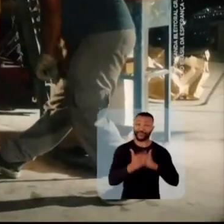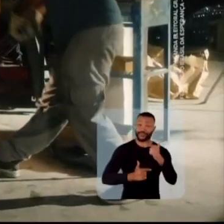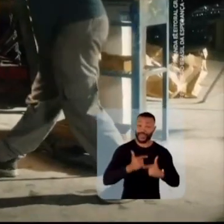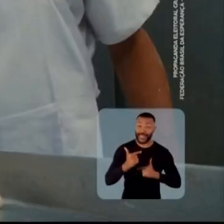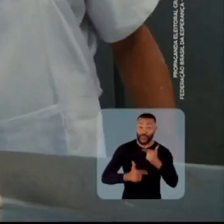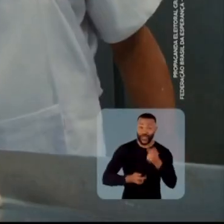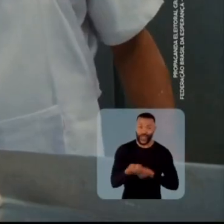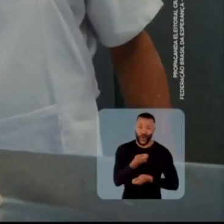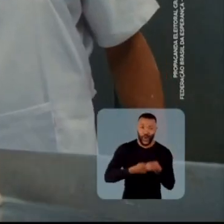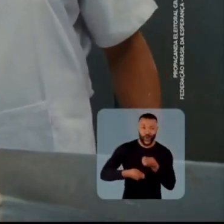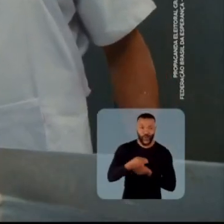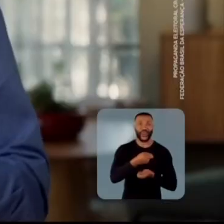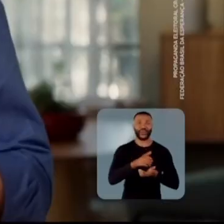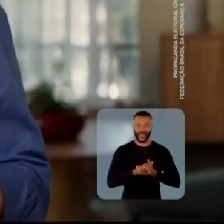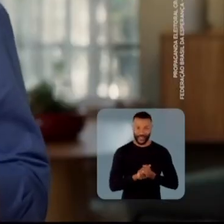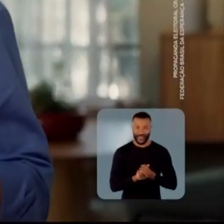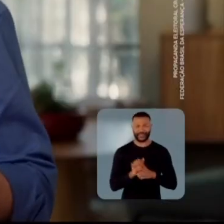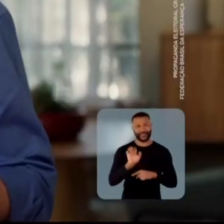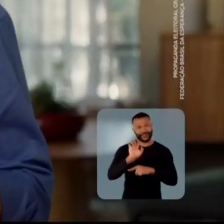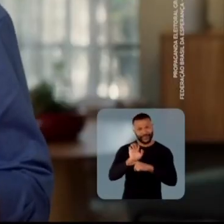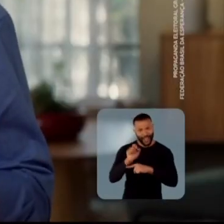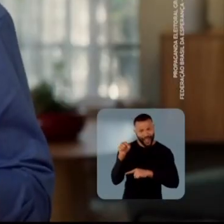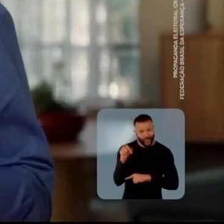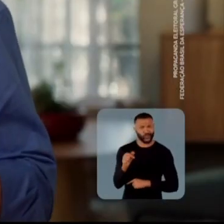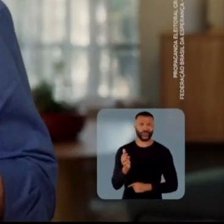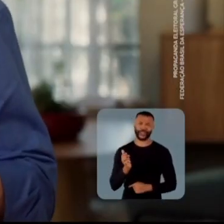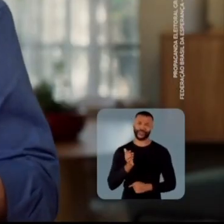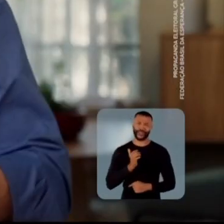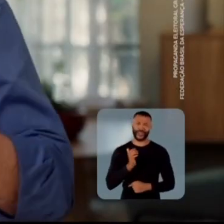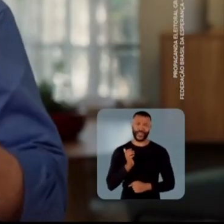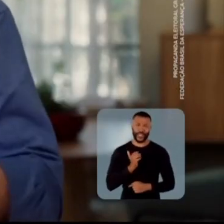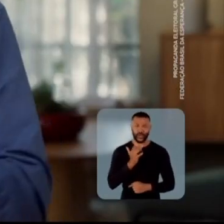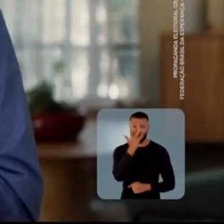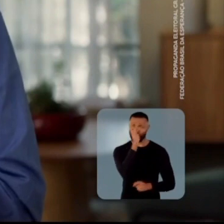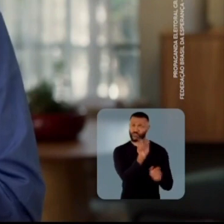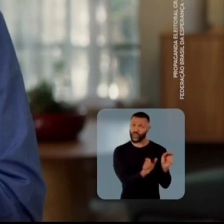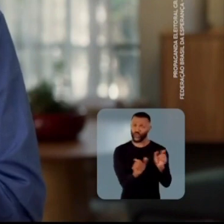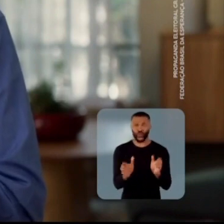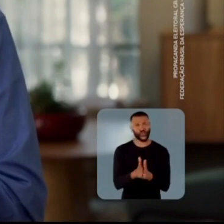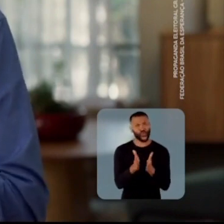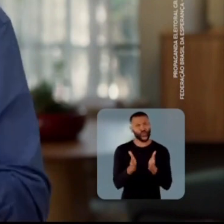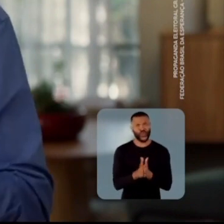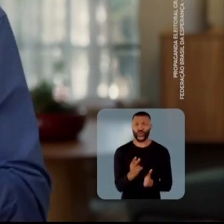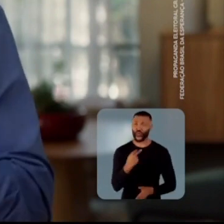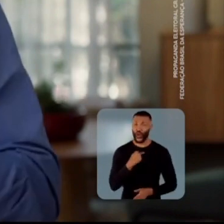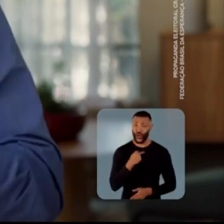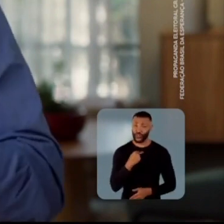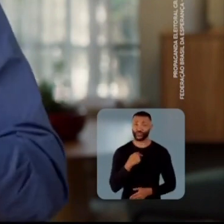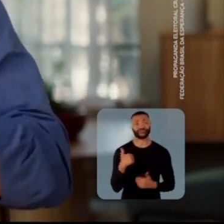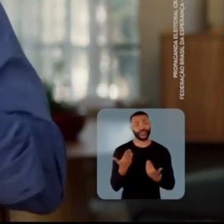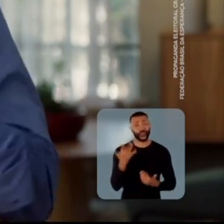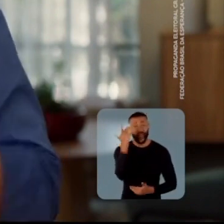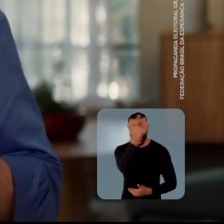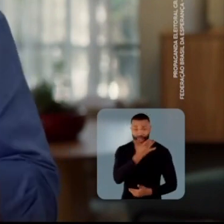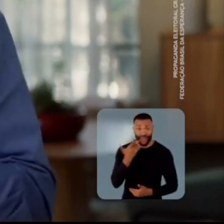emprego e fazer a economia girar. Um estado tão rico não pode ter tanta gente na pobreza. Haddad é o nome certo